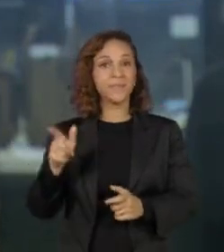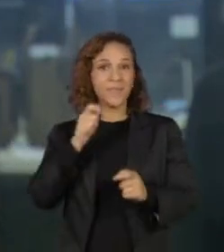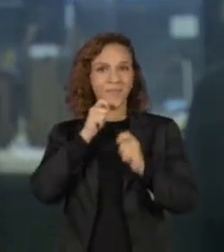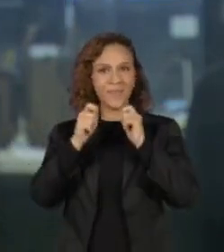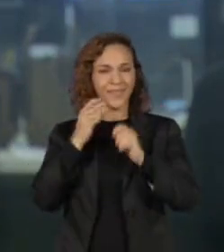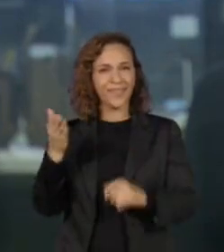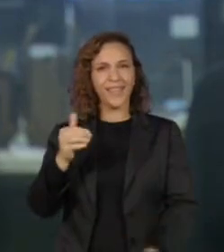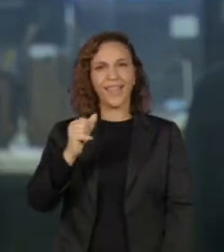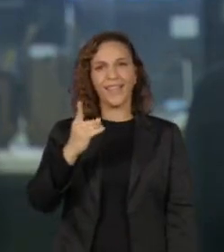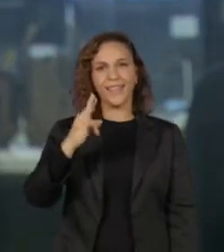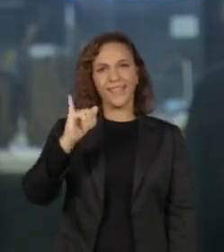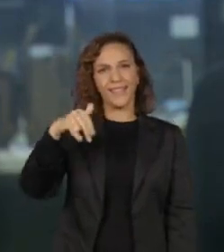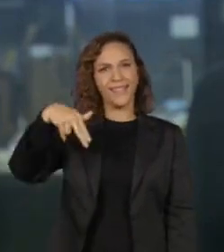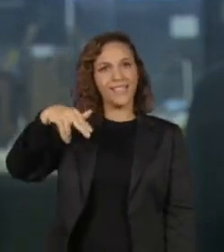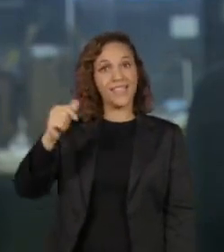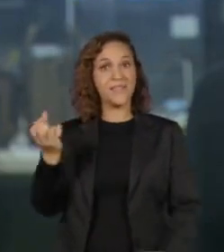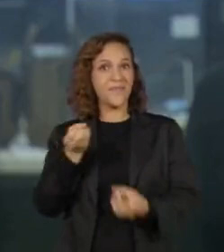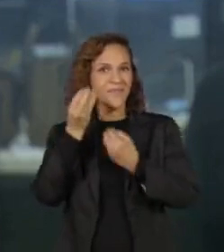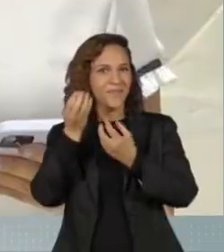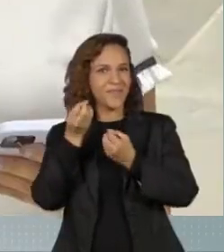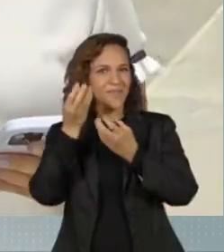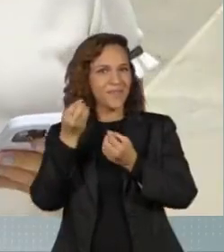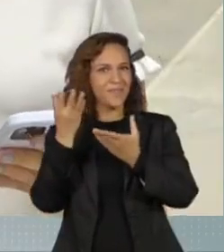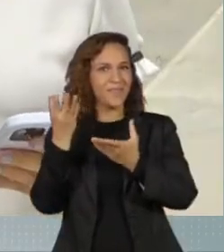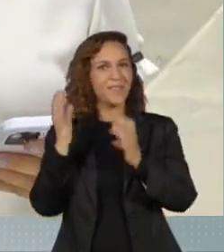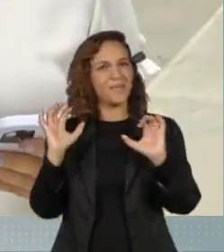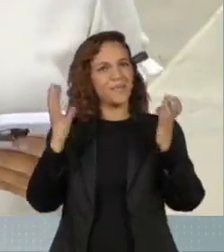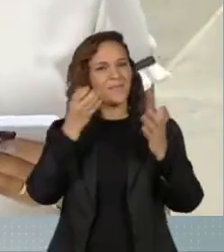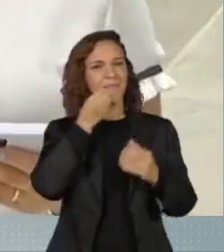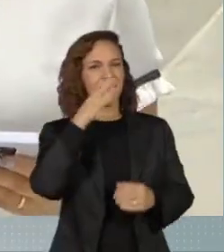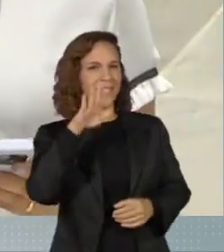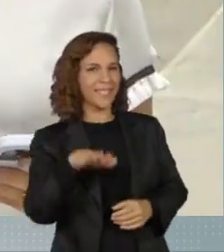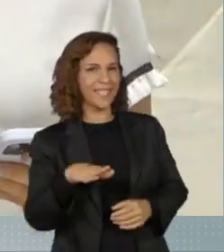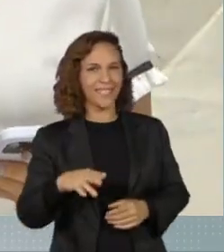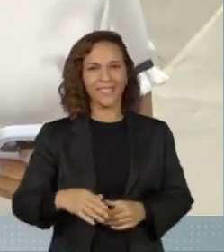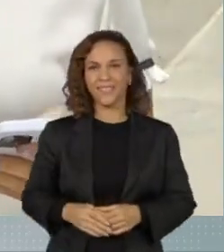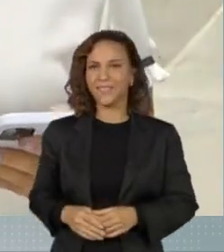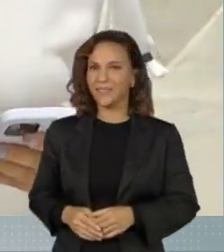Adriana Simino está lá e tem mais informações do evento. Boa tarde, Adriana.